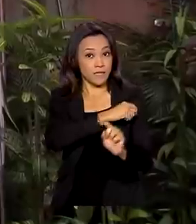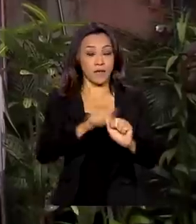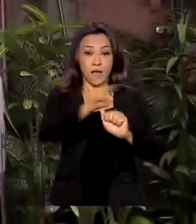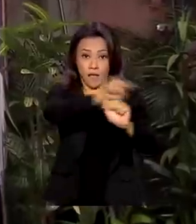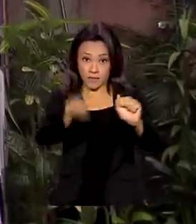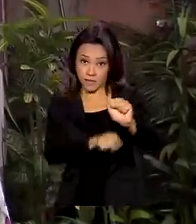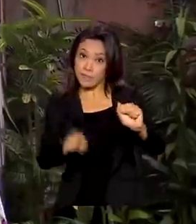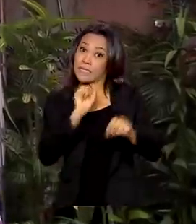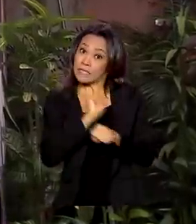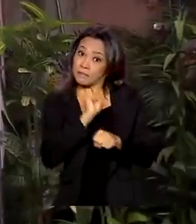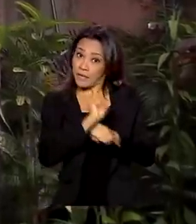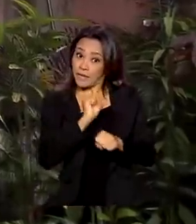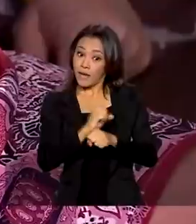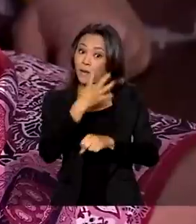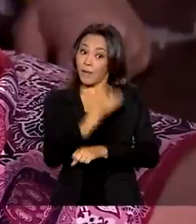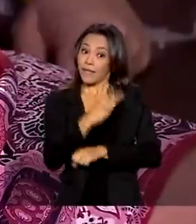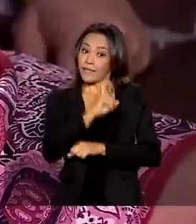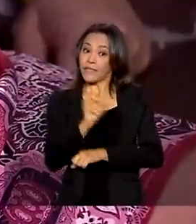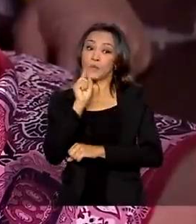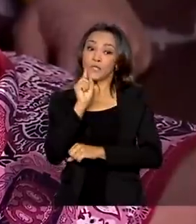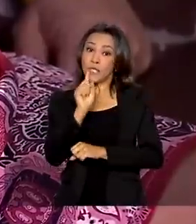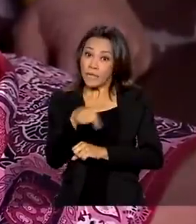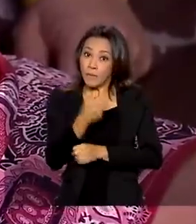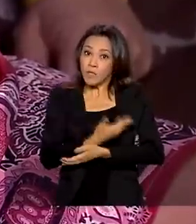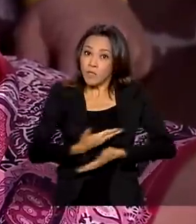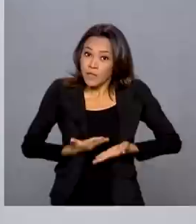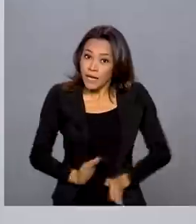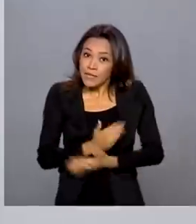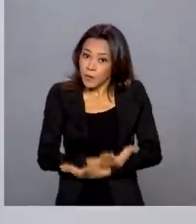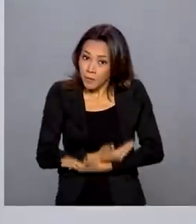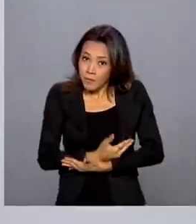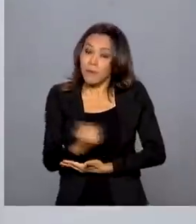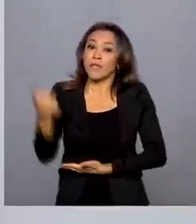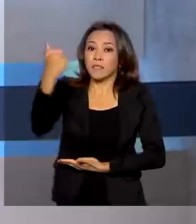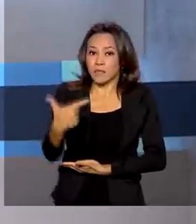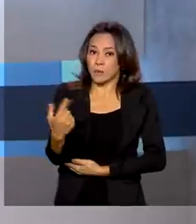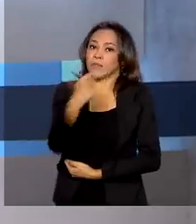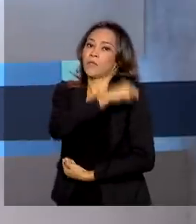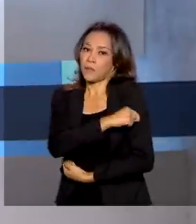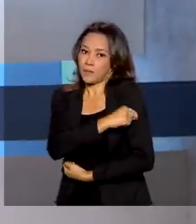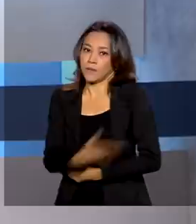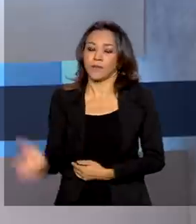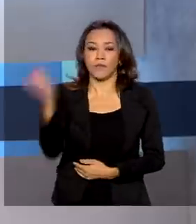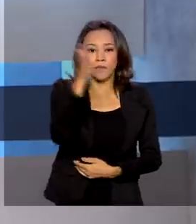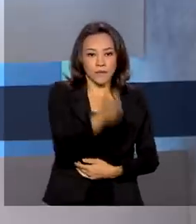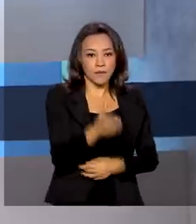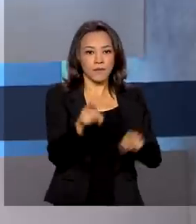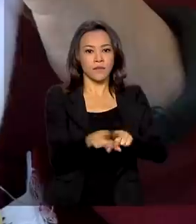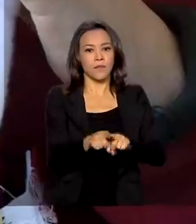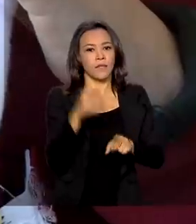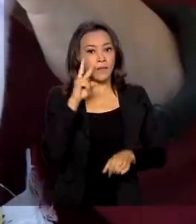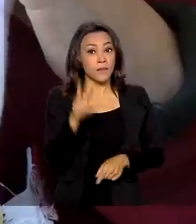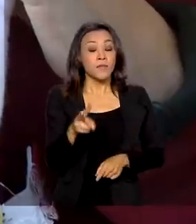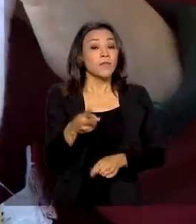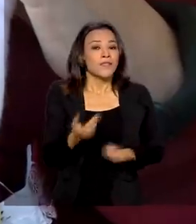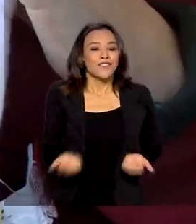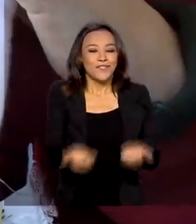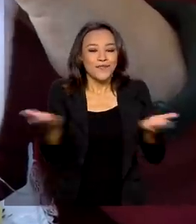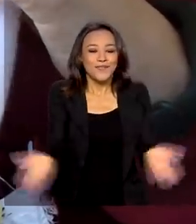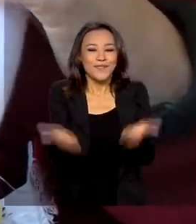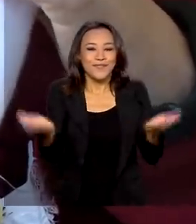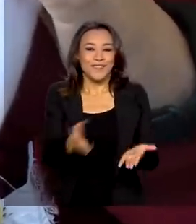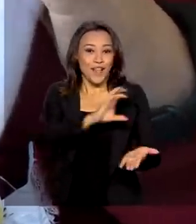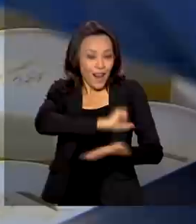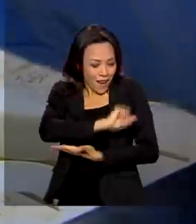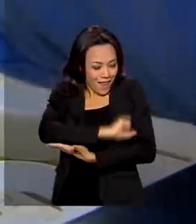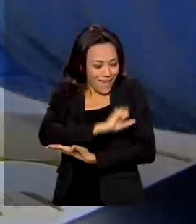esperarem pelo menos 45 dias após o parto para tomar a segunda dose. E veja também a campanha Doe Leite